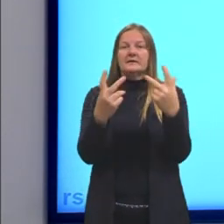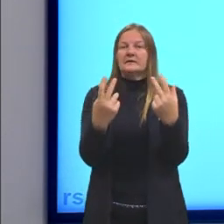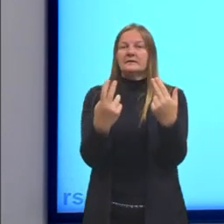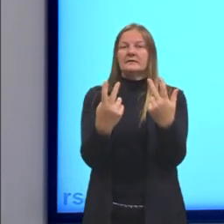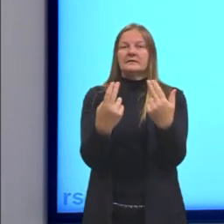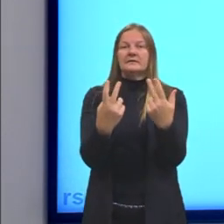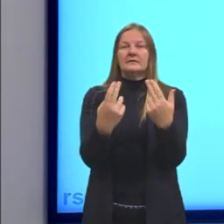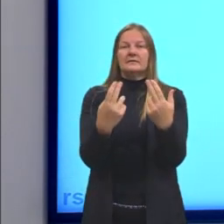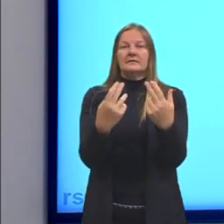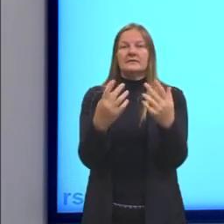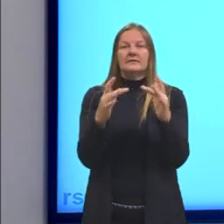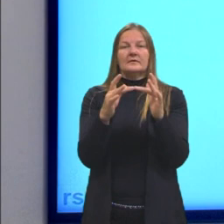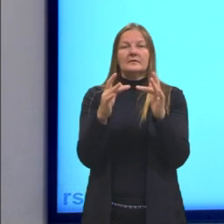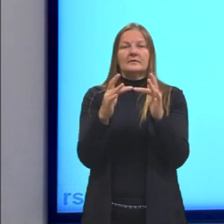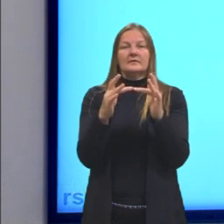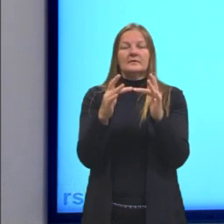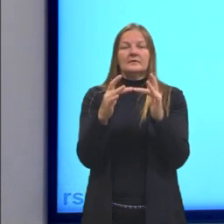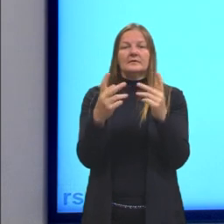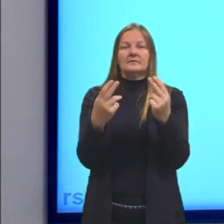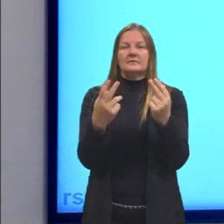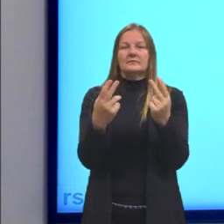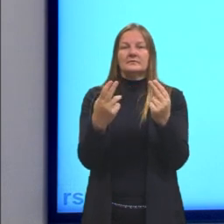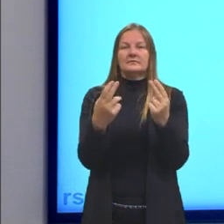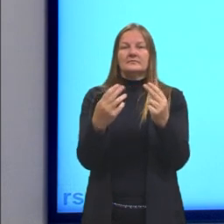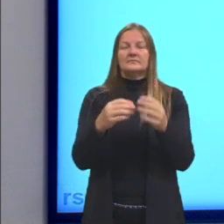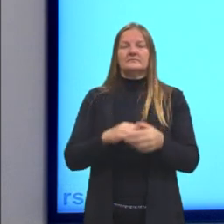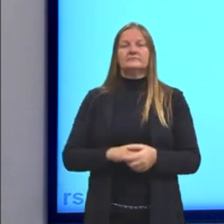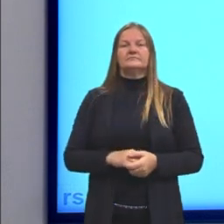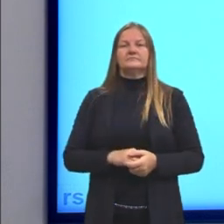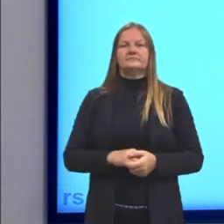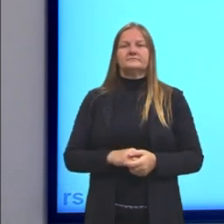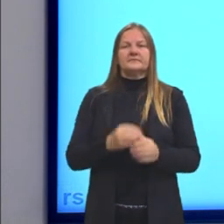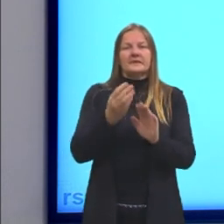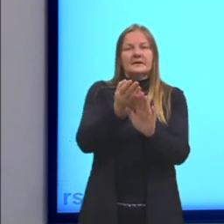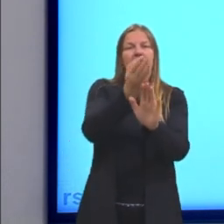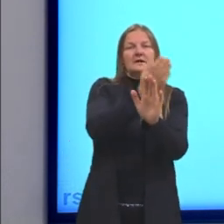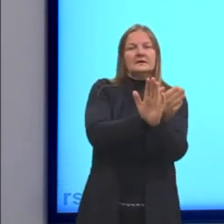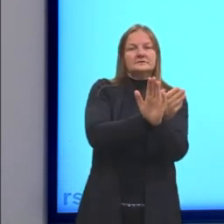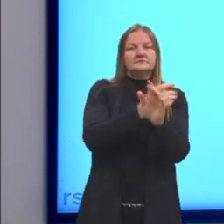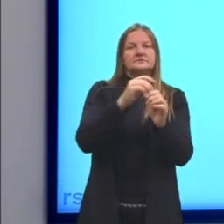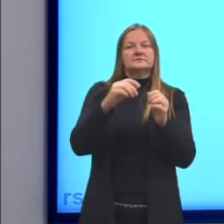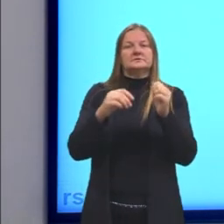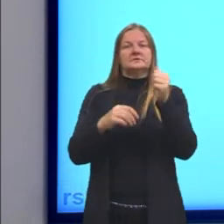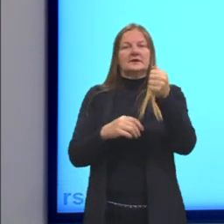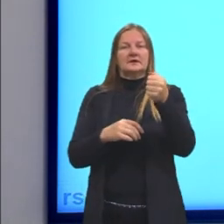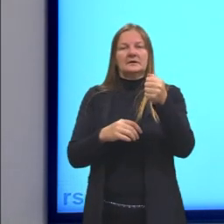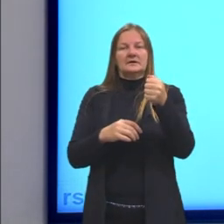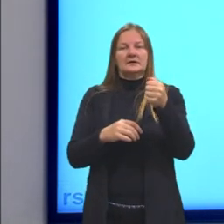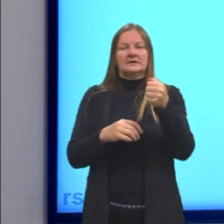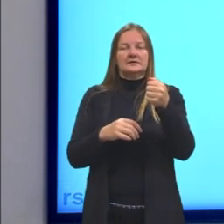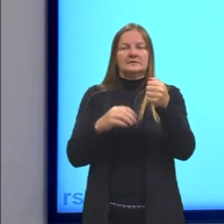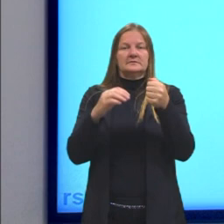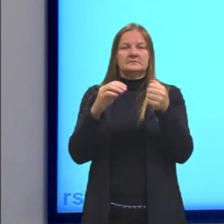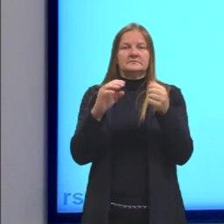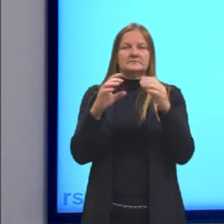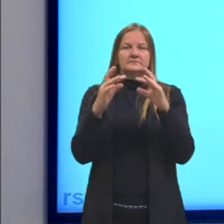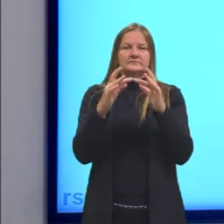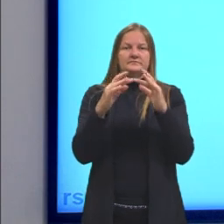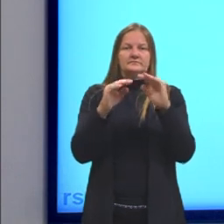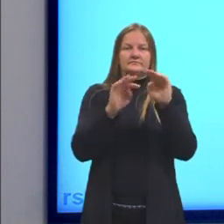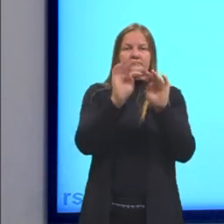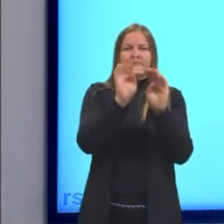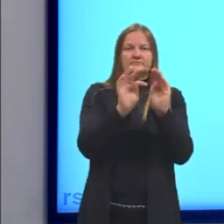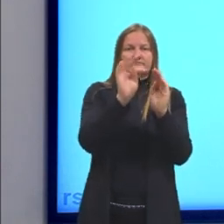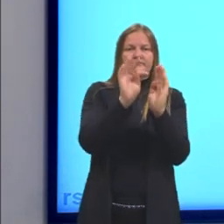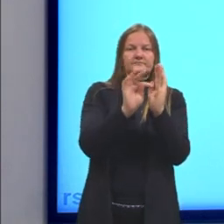a temperatura dos dois são iguais também. Porque é o mesmo corpo C aqui. Se A está em equilíbrio com